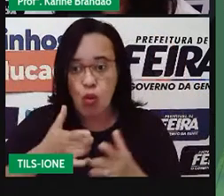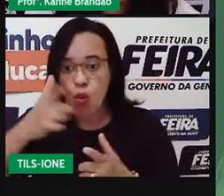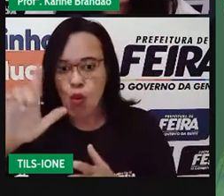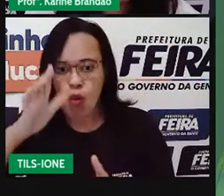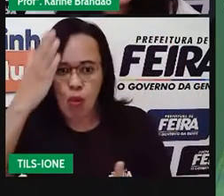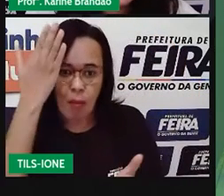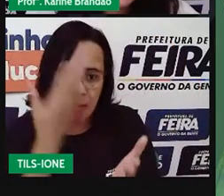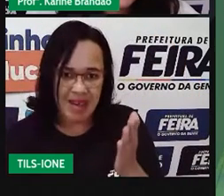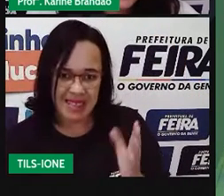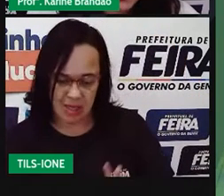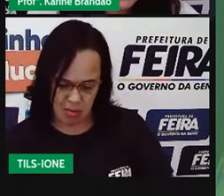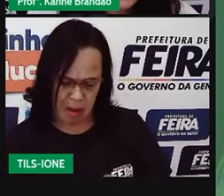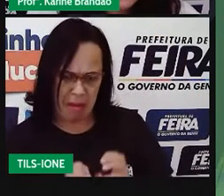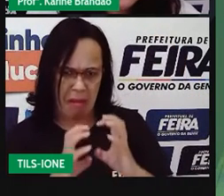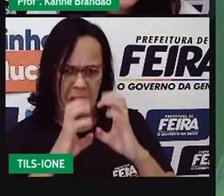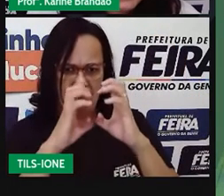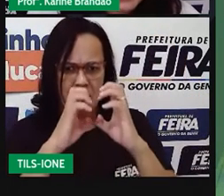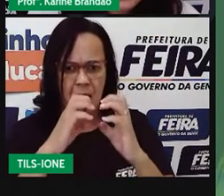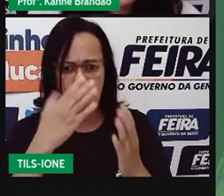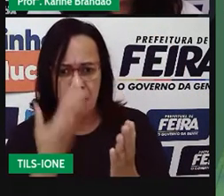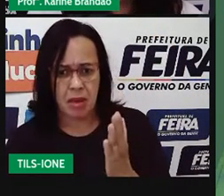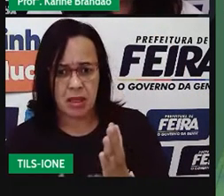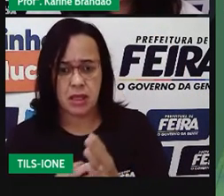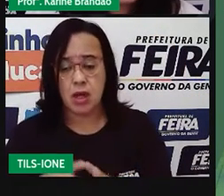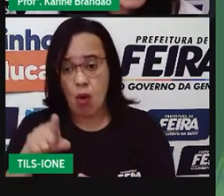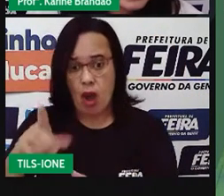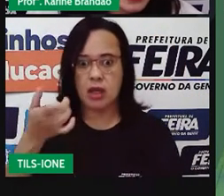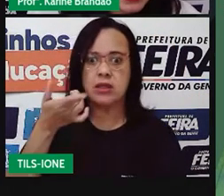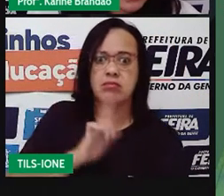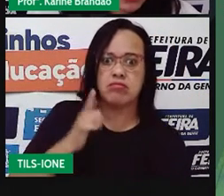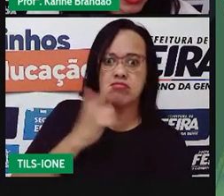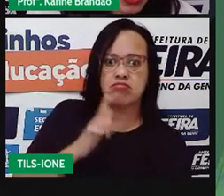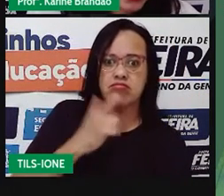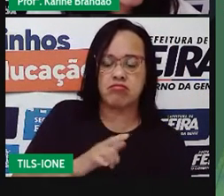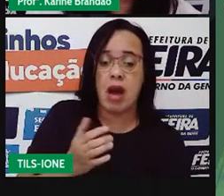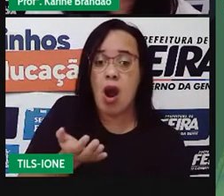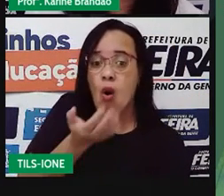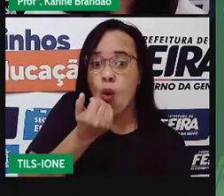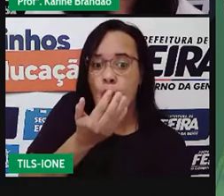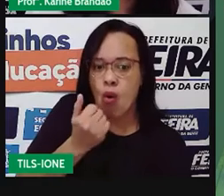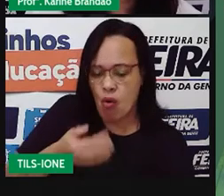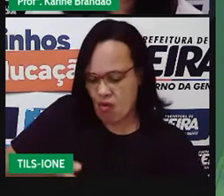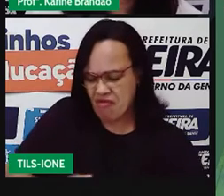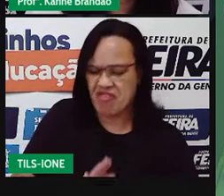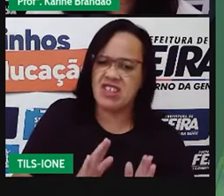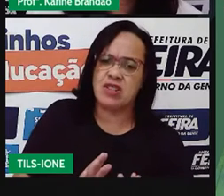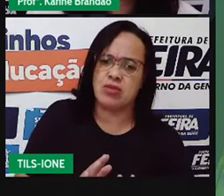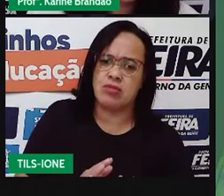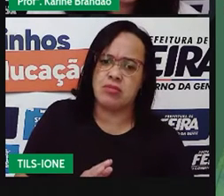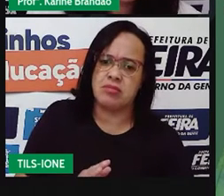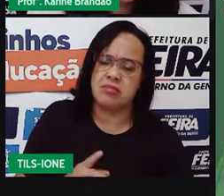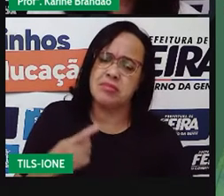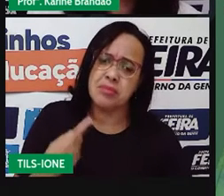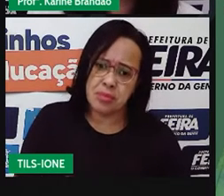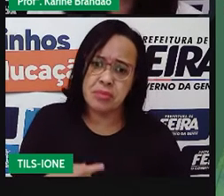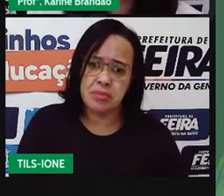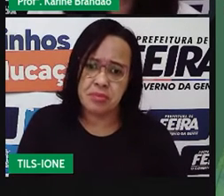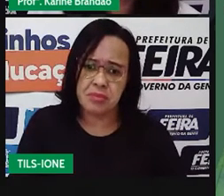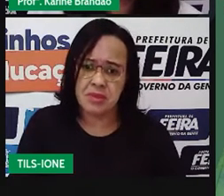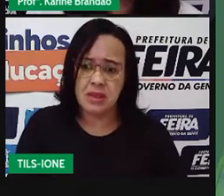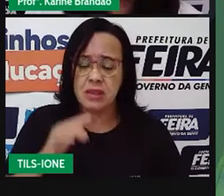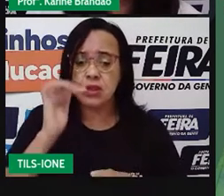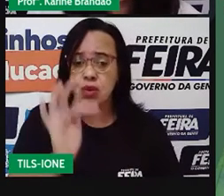ele se alimenta desses filhotes. Pra quê? Pra ter a certeza, vamos dizer assim, de que os filhotes